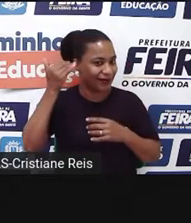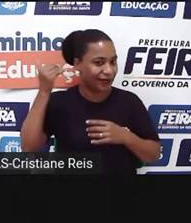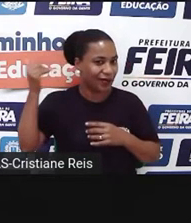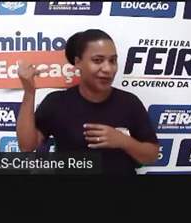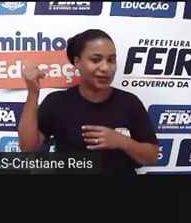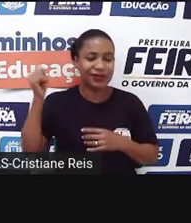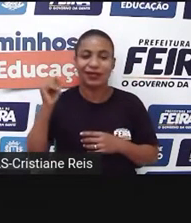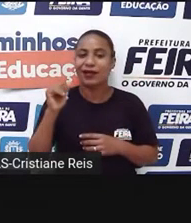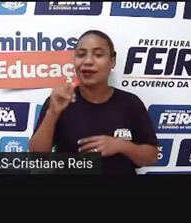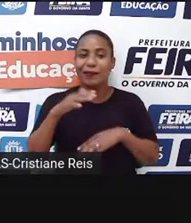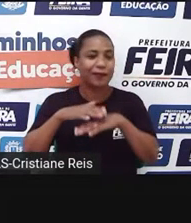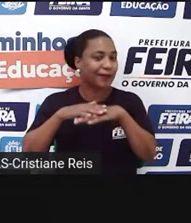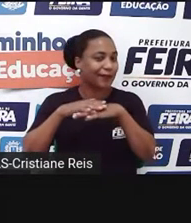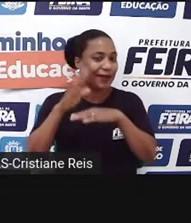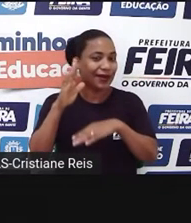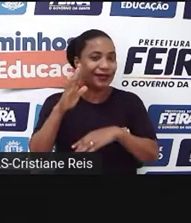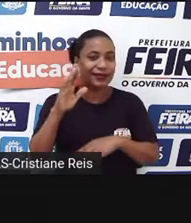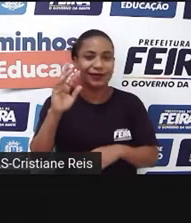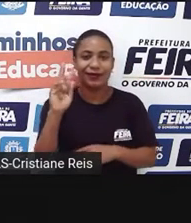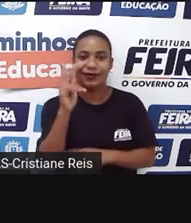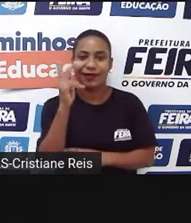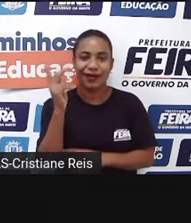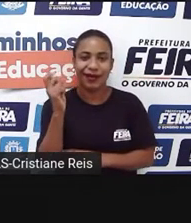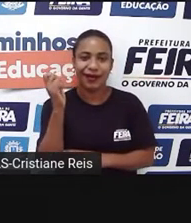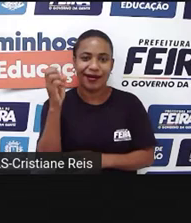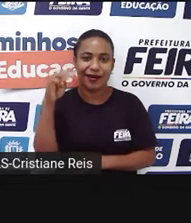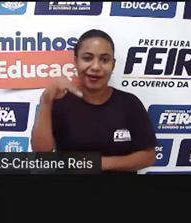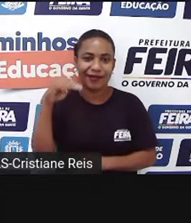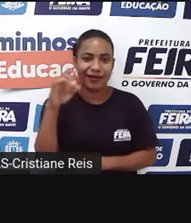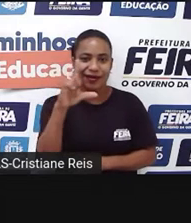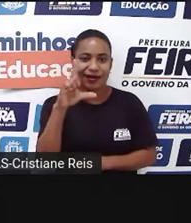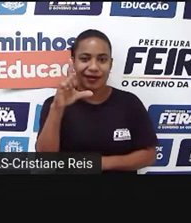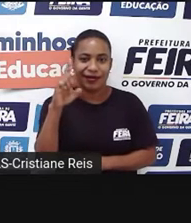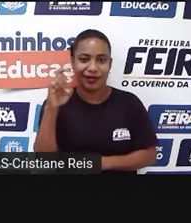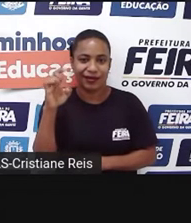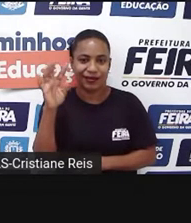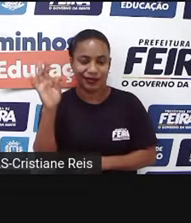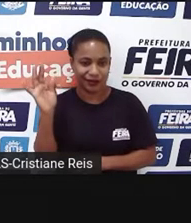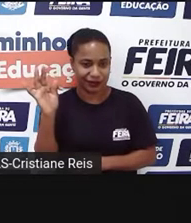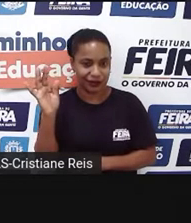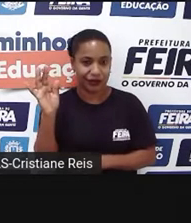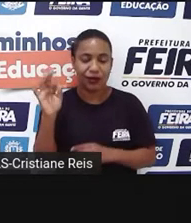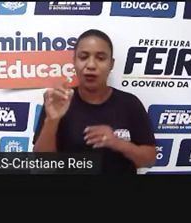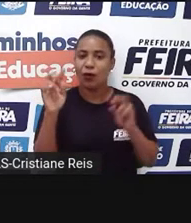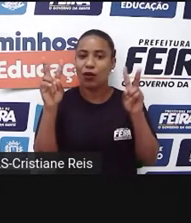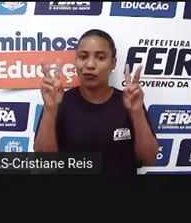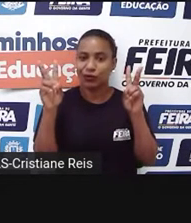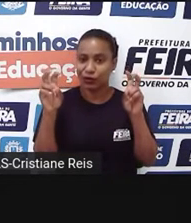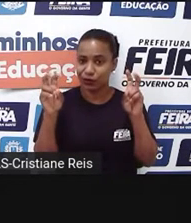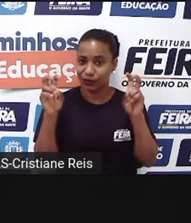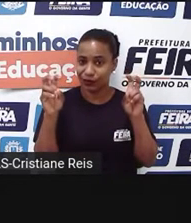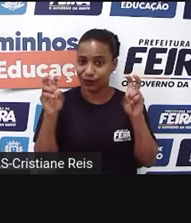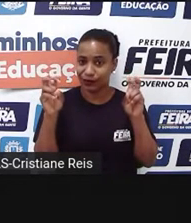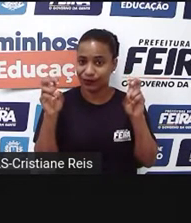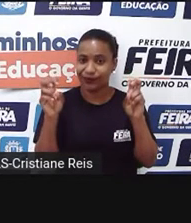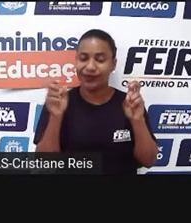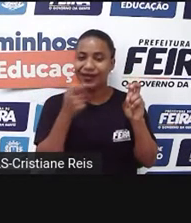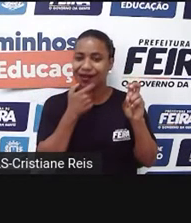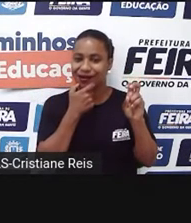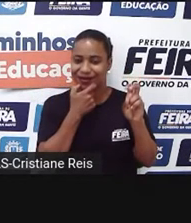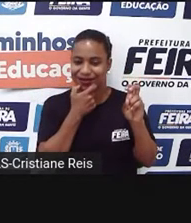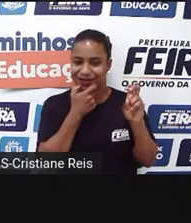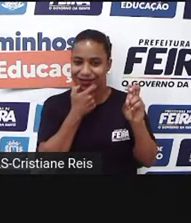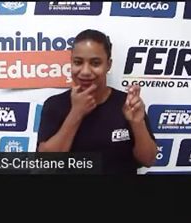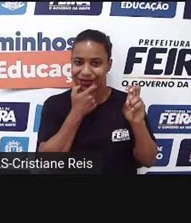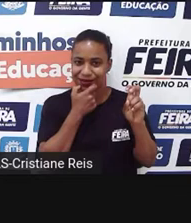início, assim, um resumo da história para vocês entenderem. O título original é The Tragedy of Hamlet.